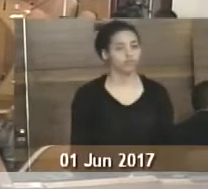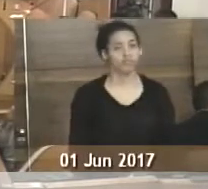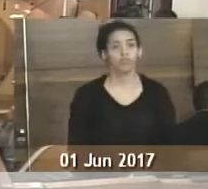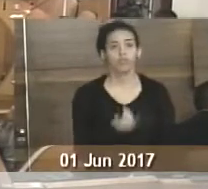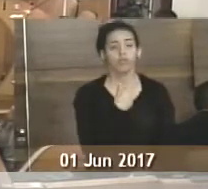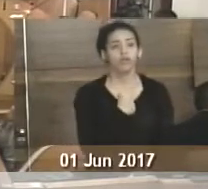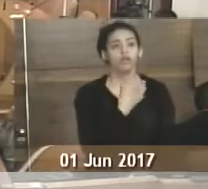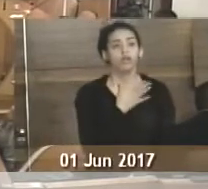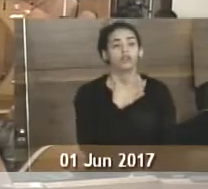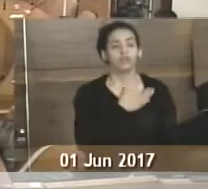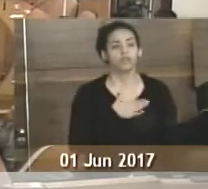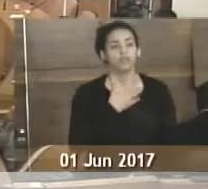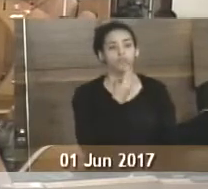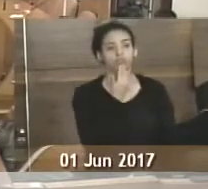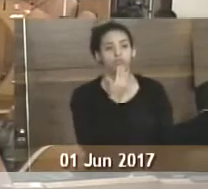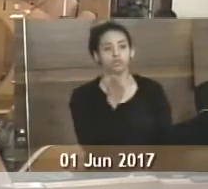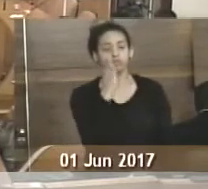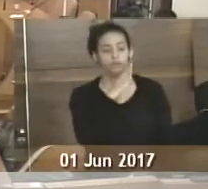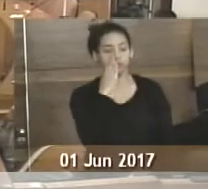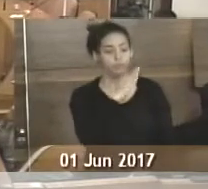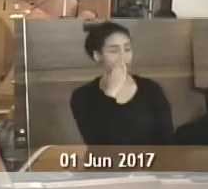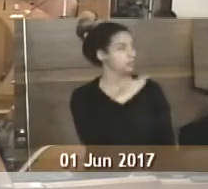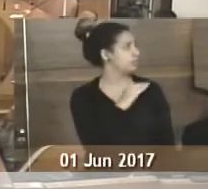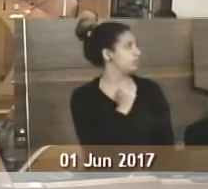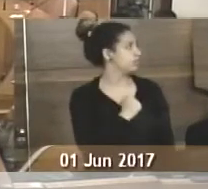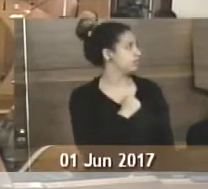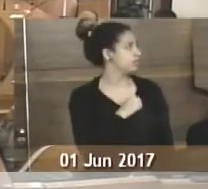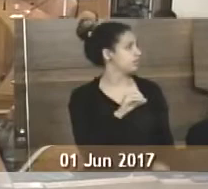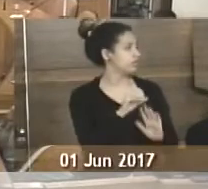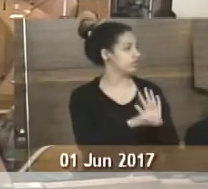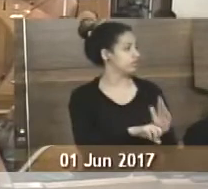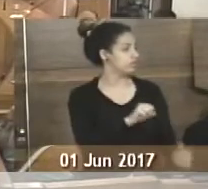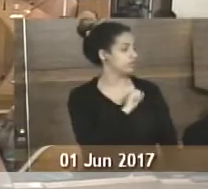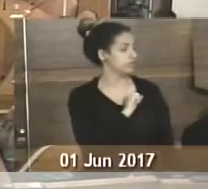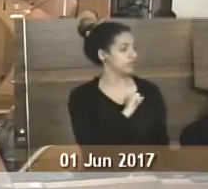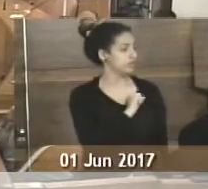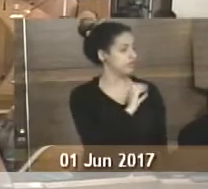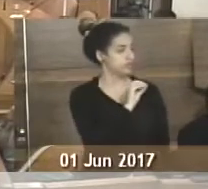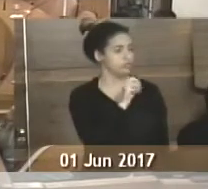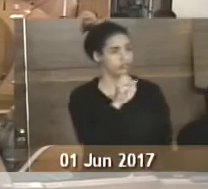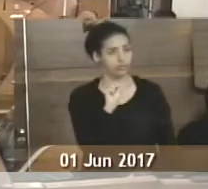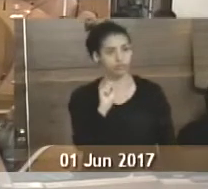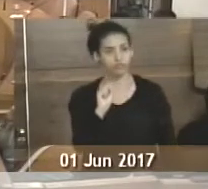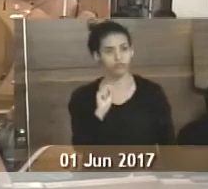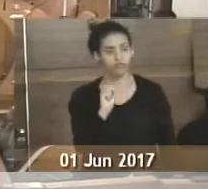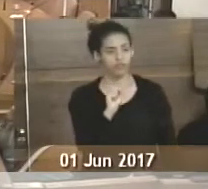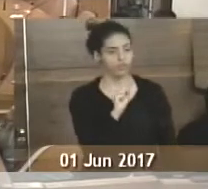Eu gostaria de pedir regime de urgência no ofício número 08.